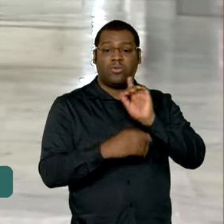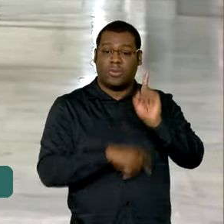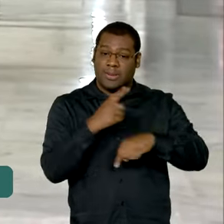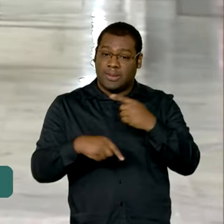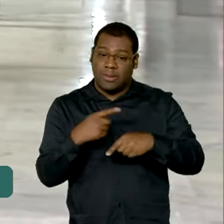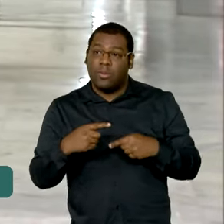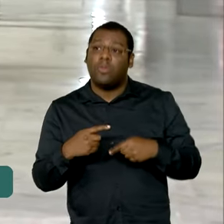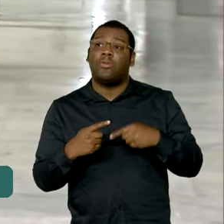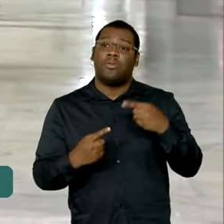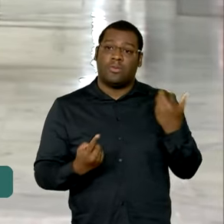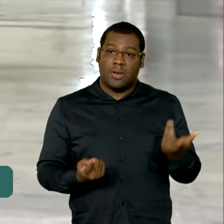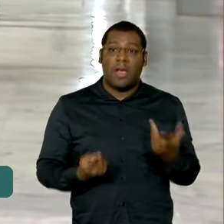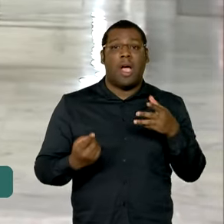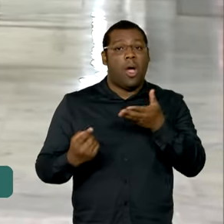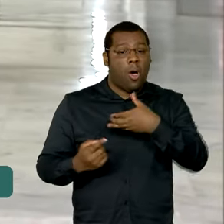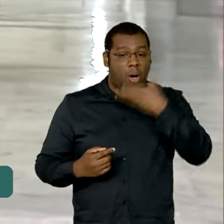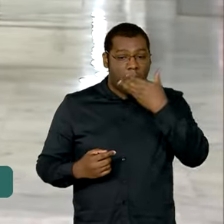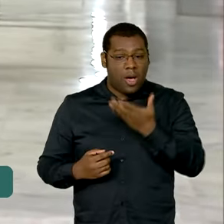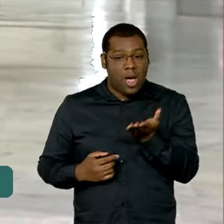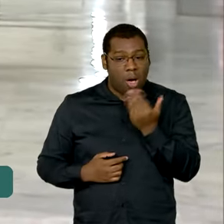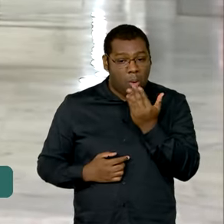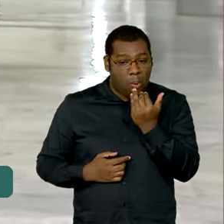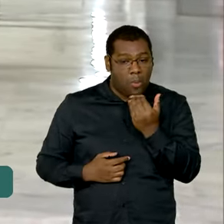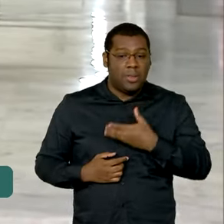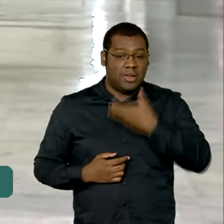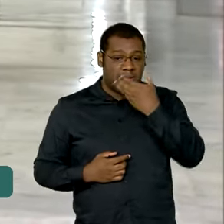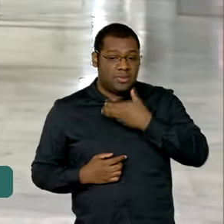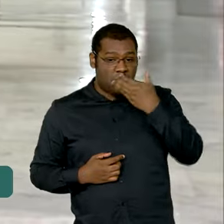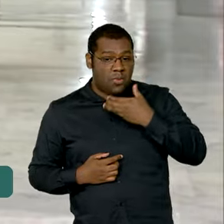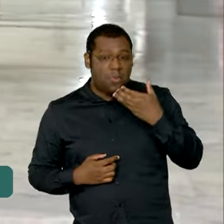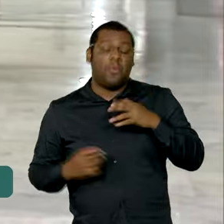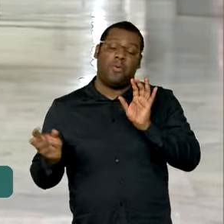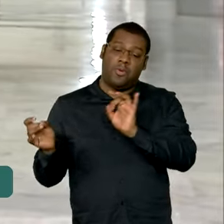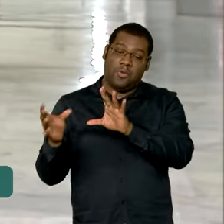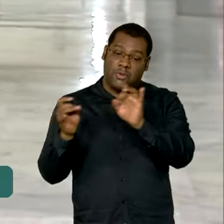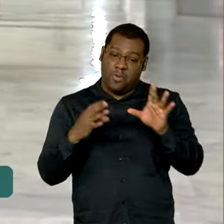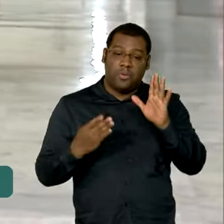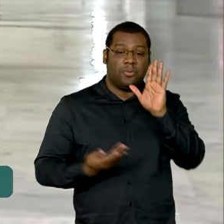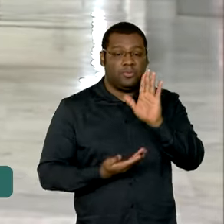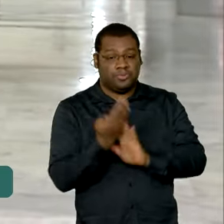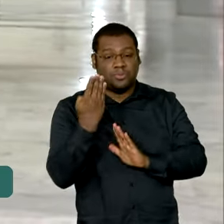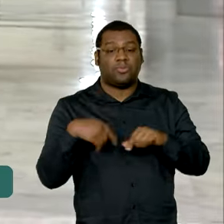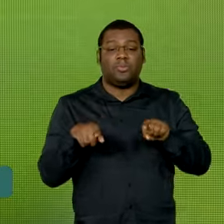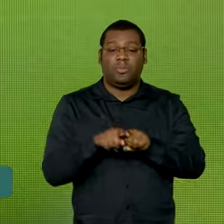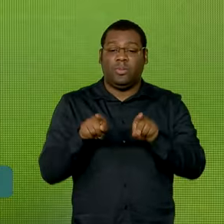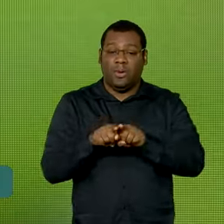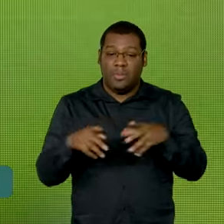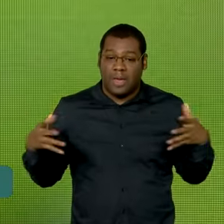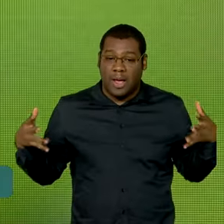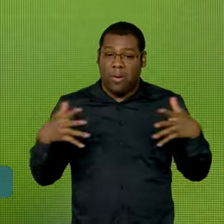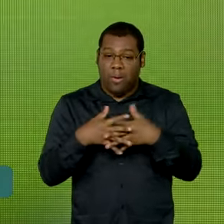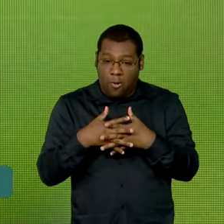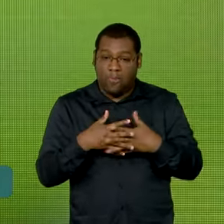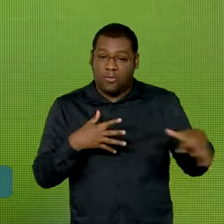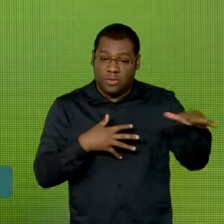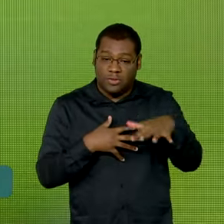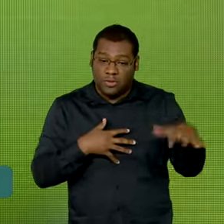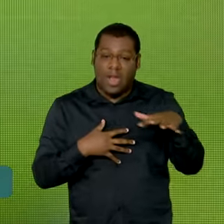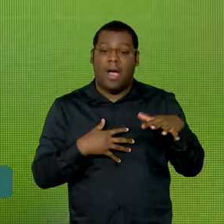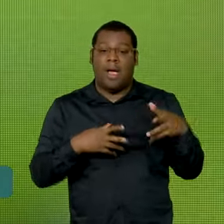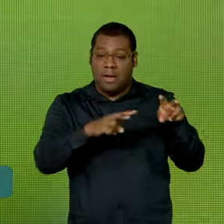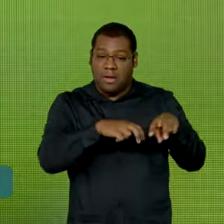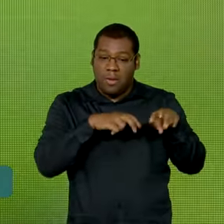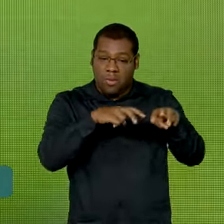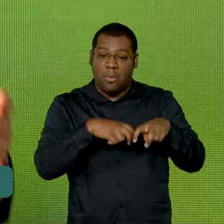porque aumenta a produção de alimentos. E também ajuda a reduzir os conflitos no campo. Antigamente, era